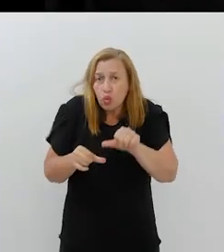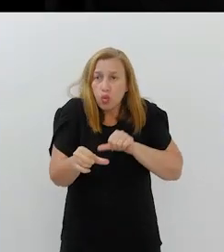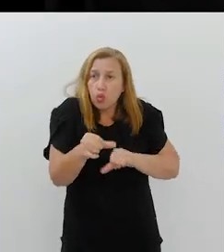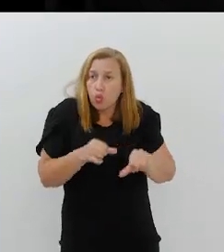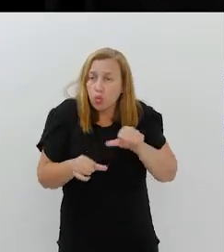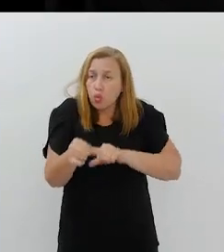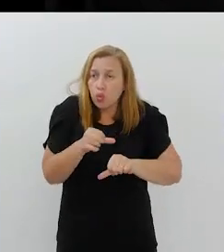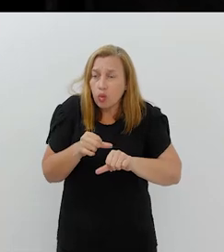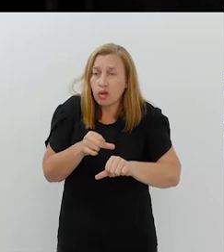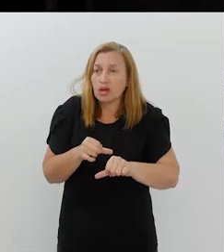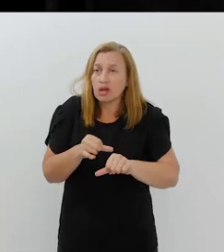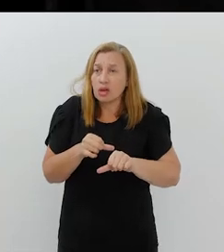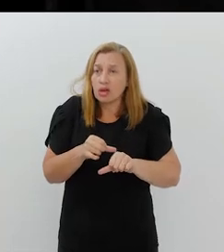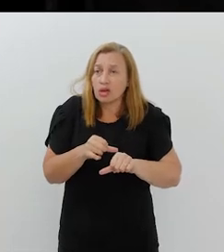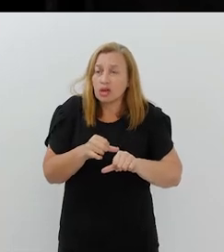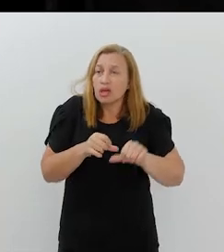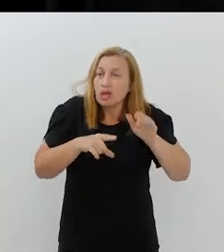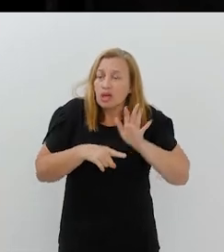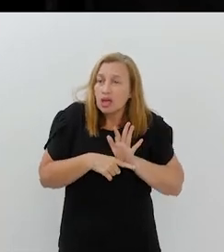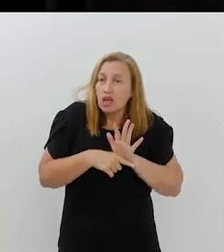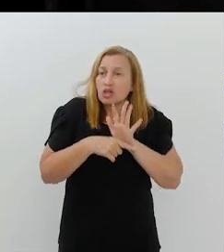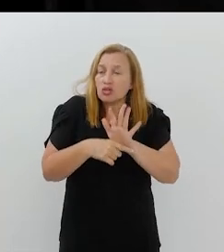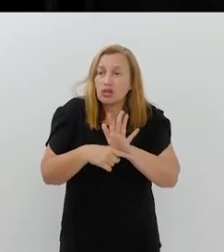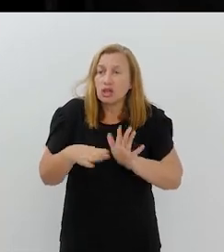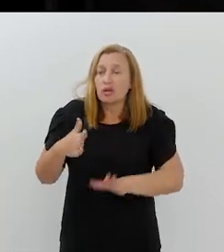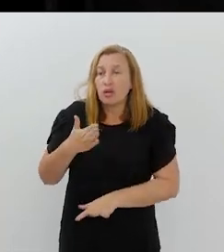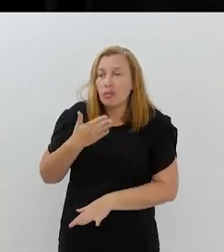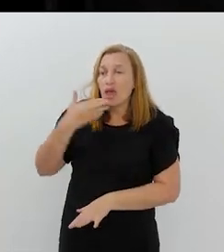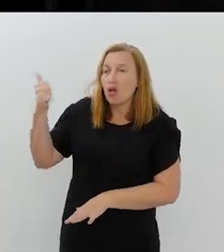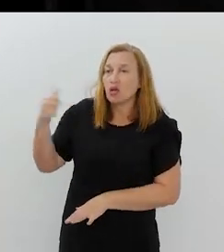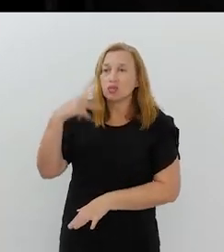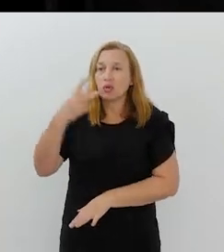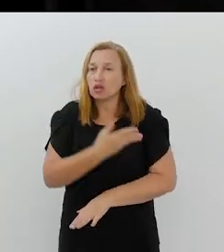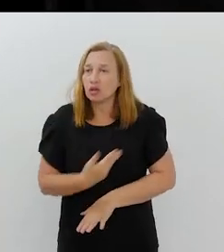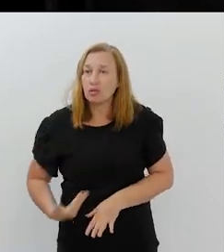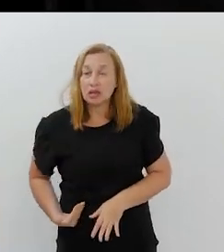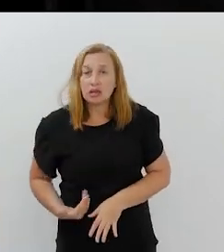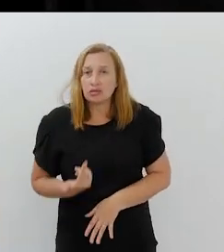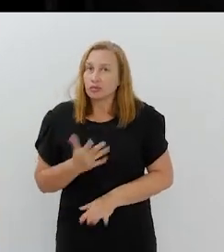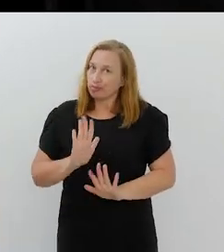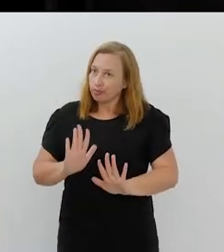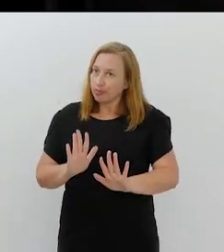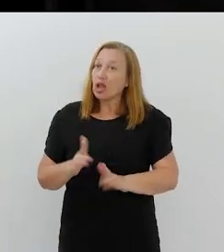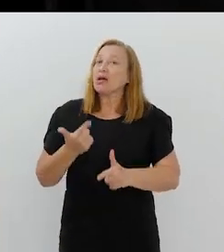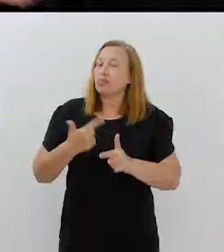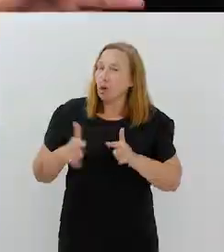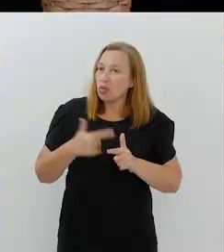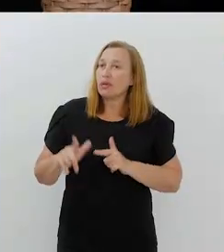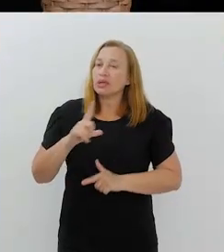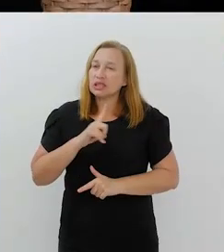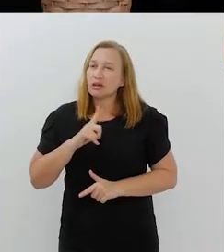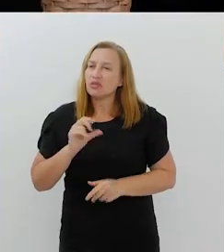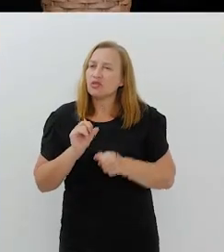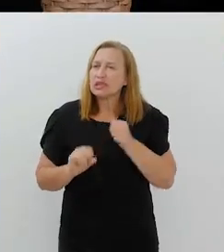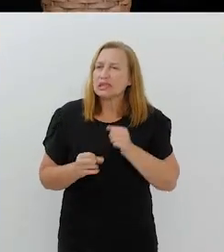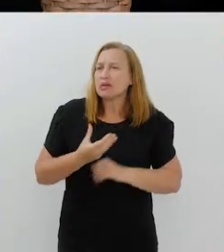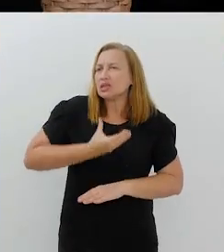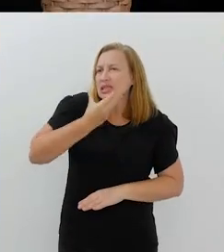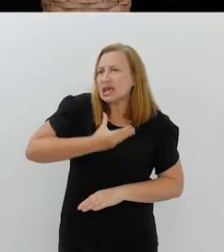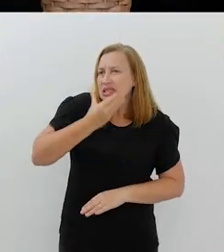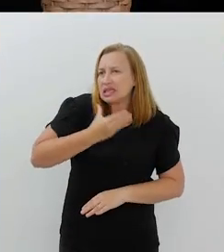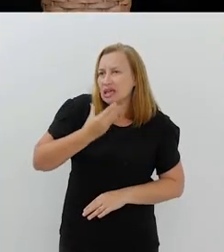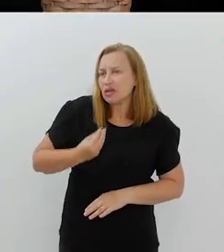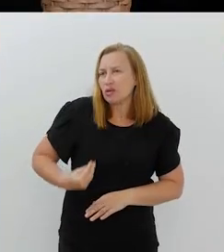trocando, fazendo a troca e construindo melhores políticas, porque não tem. É, porque nós temos um problema. Nós